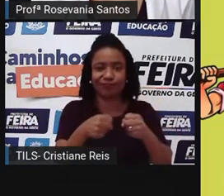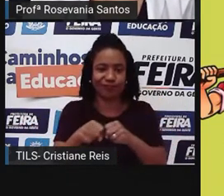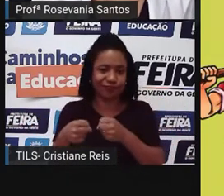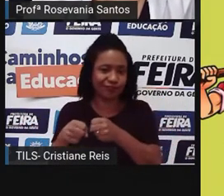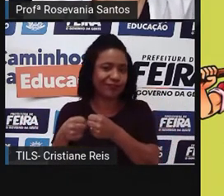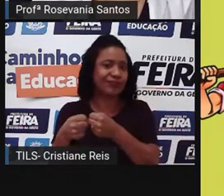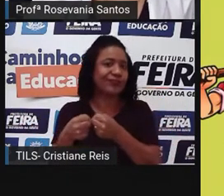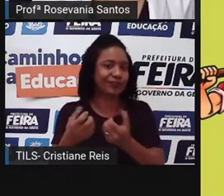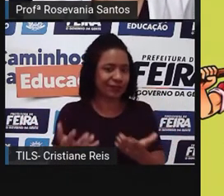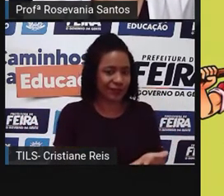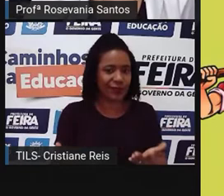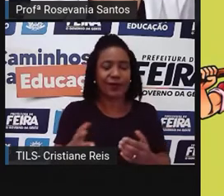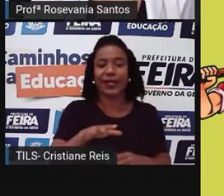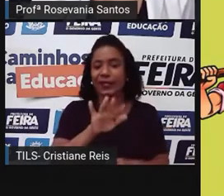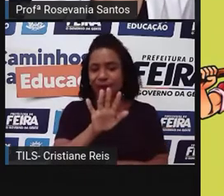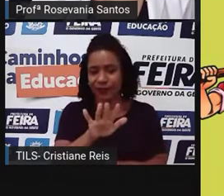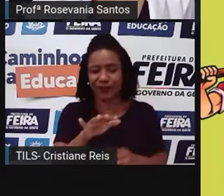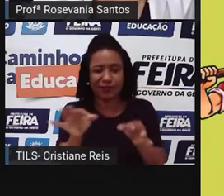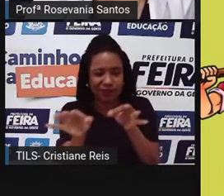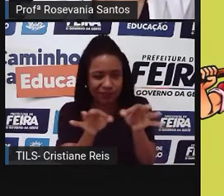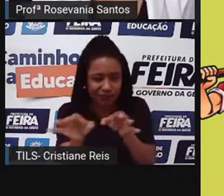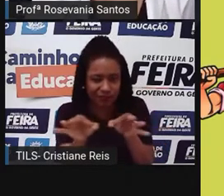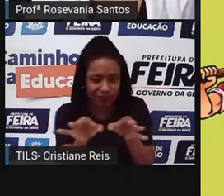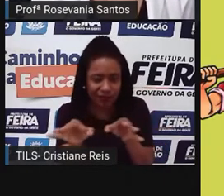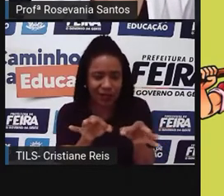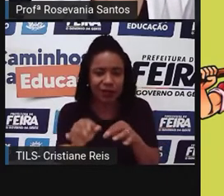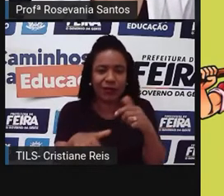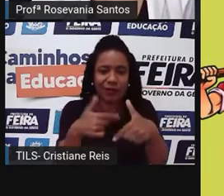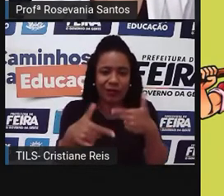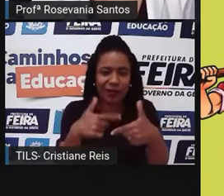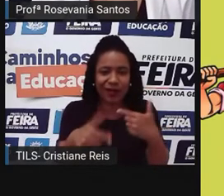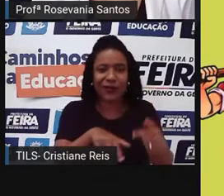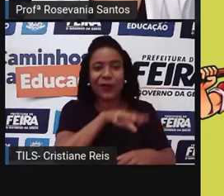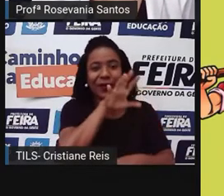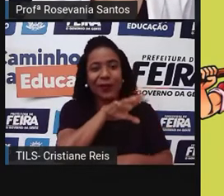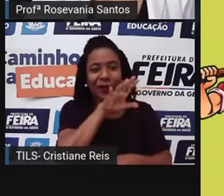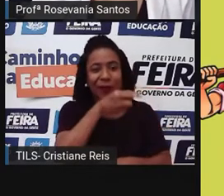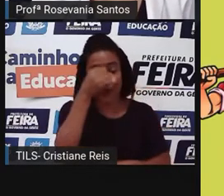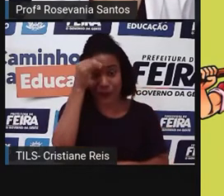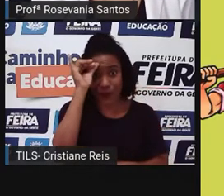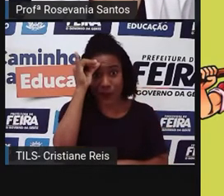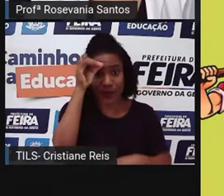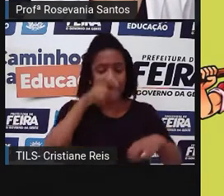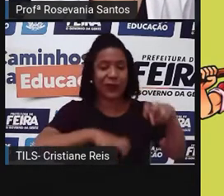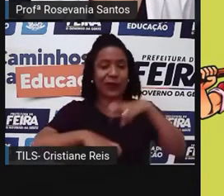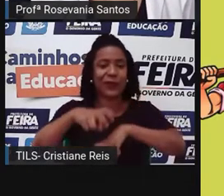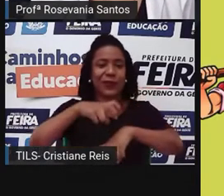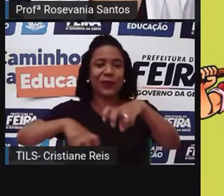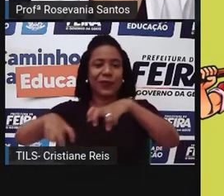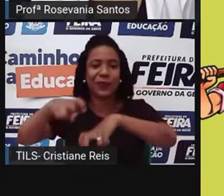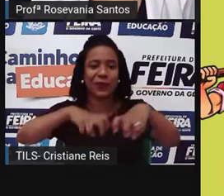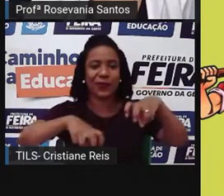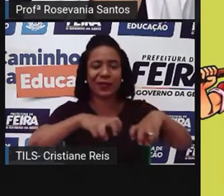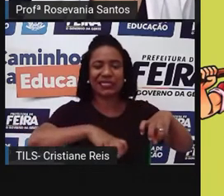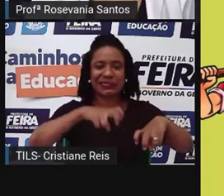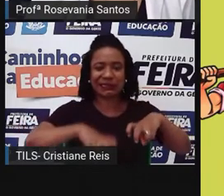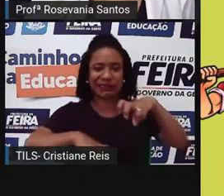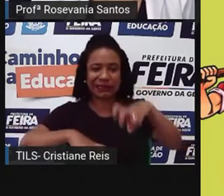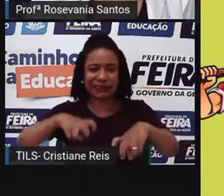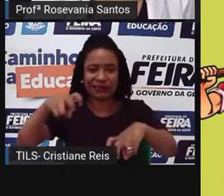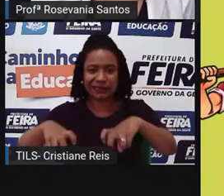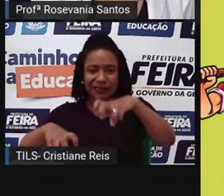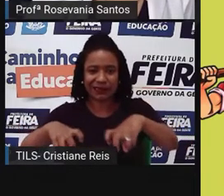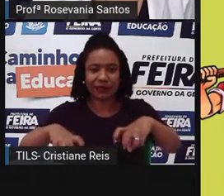Pra que eu crie animais, pra que eu plante, né? Os mais diversos tipos de alimentos, eu preciso ter